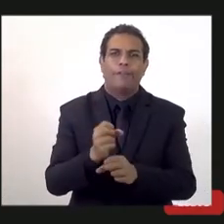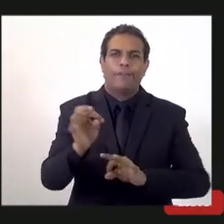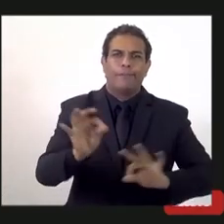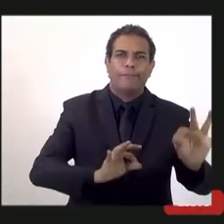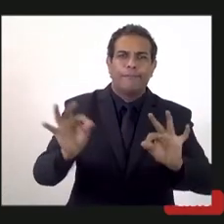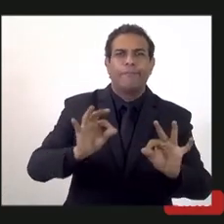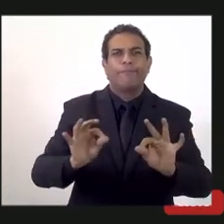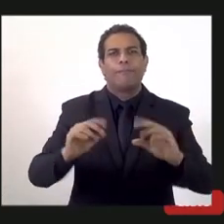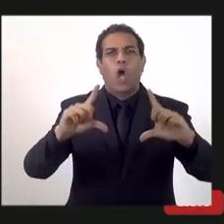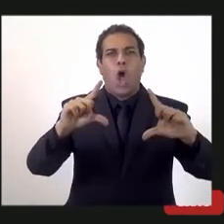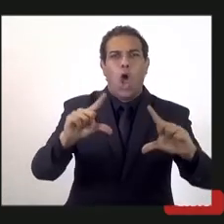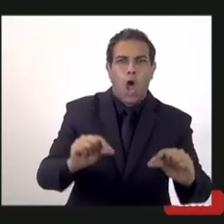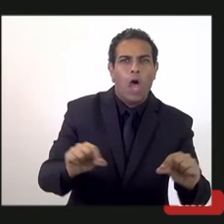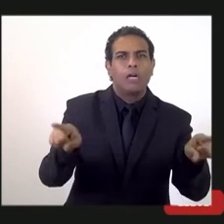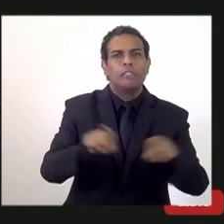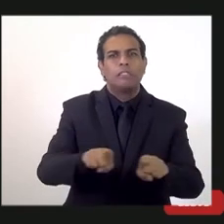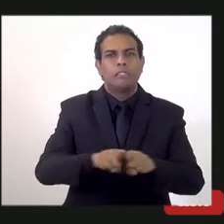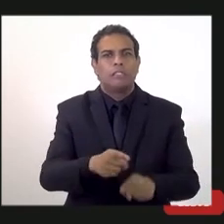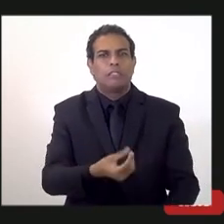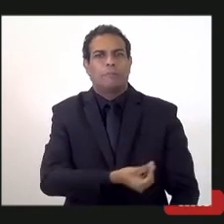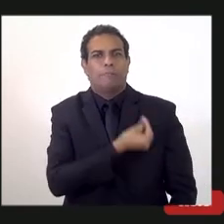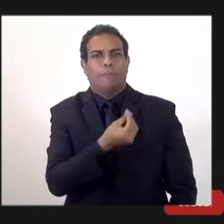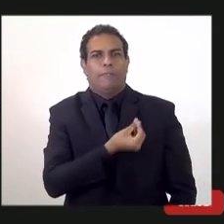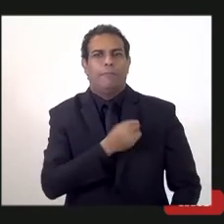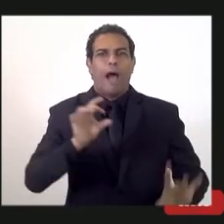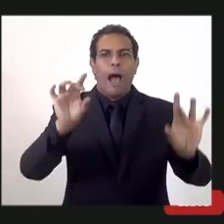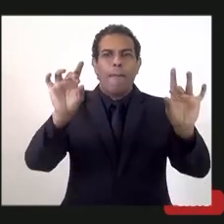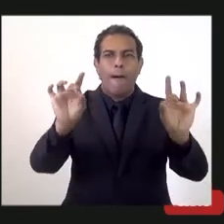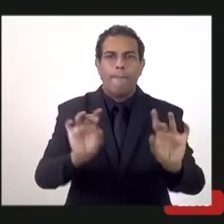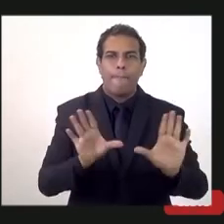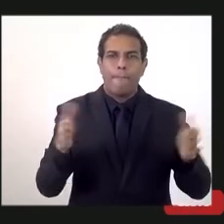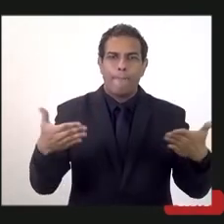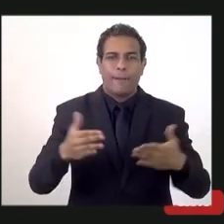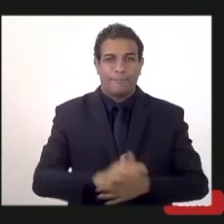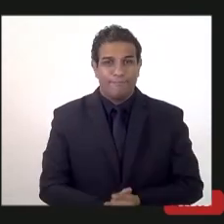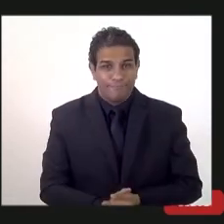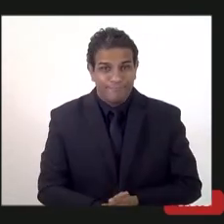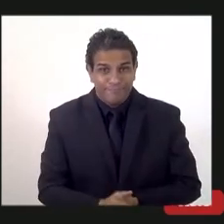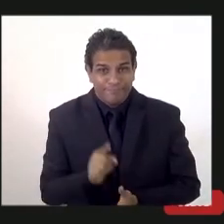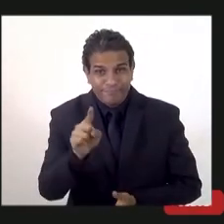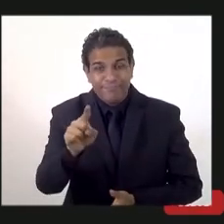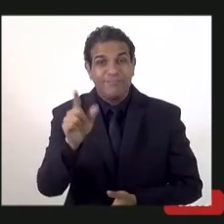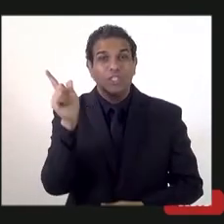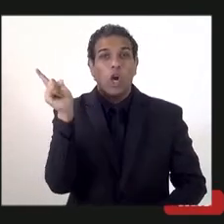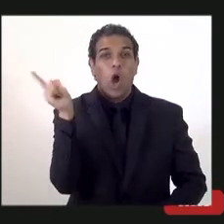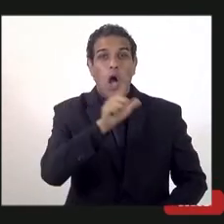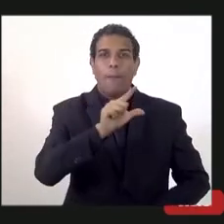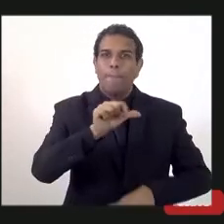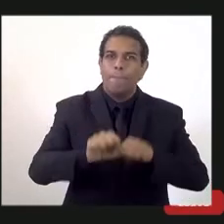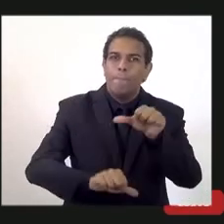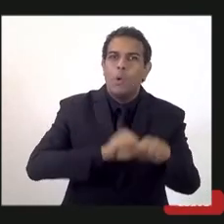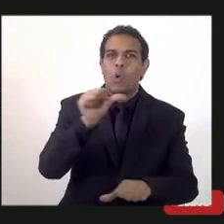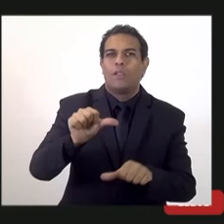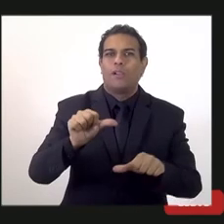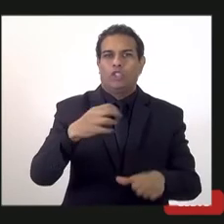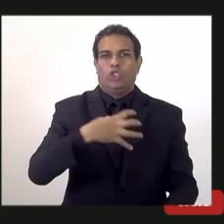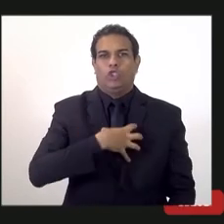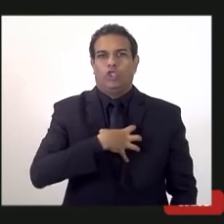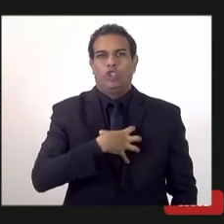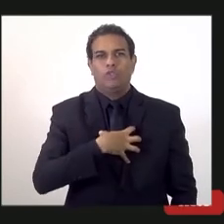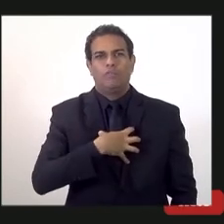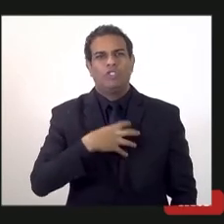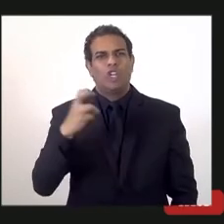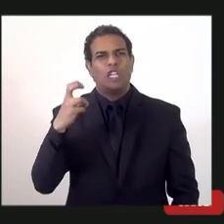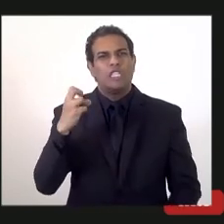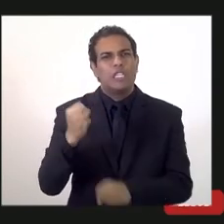ou decréscimo de rótulos e participações especiais. E esse movimento, que é uma chaga para a economia como um todo, que a gente vê nos últimos